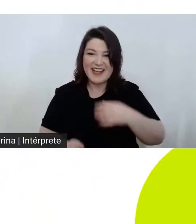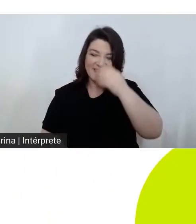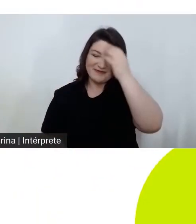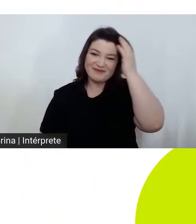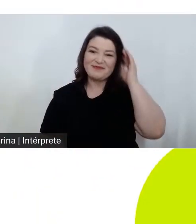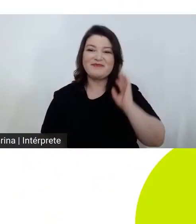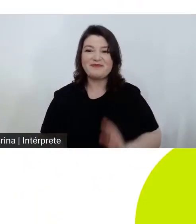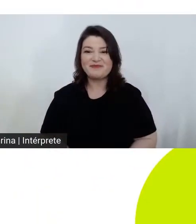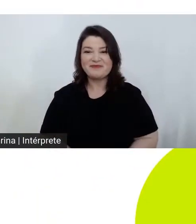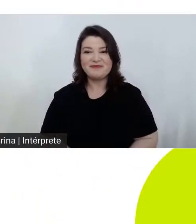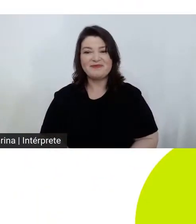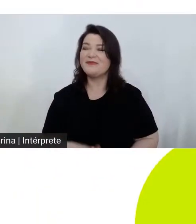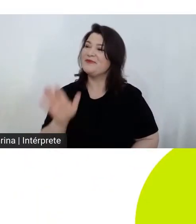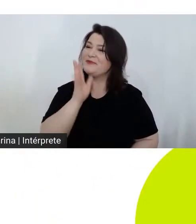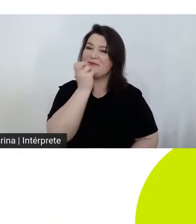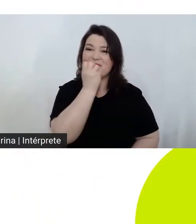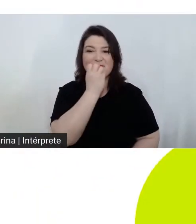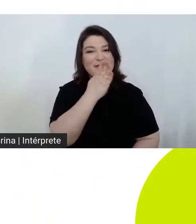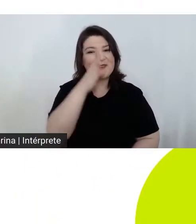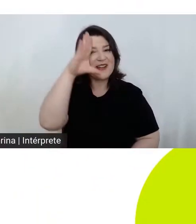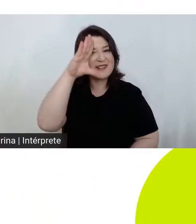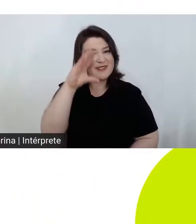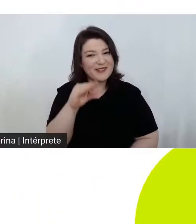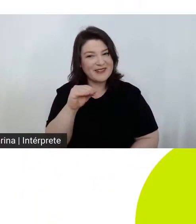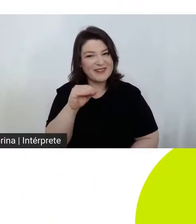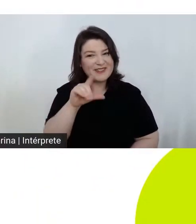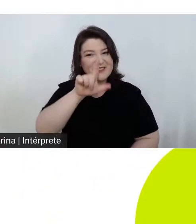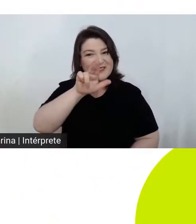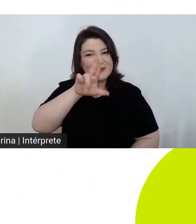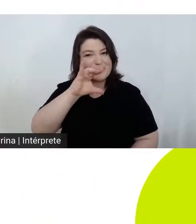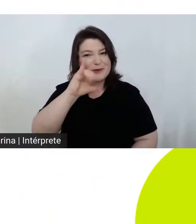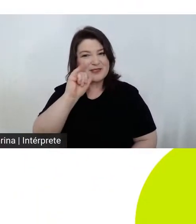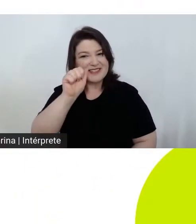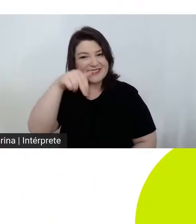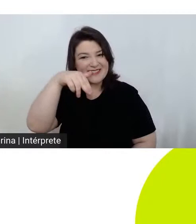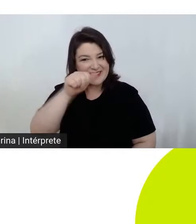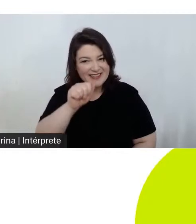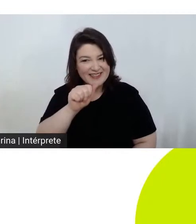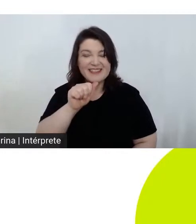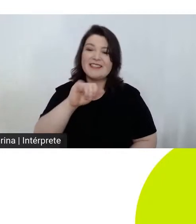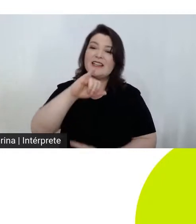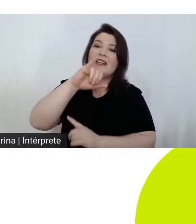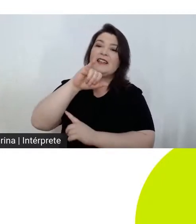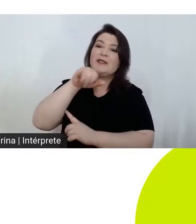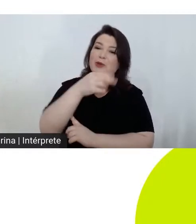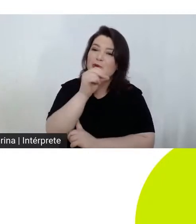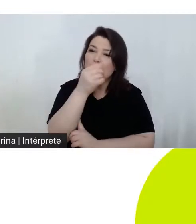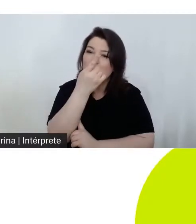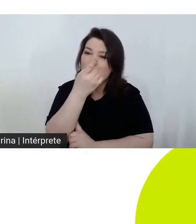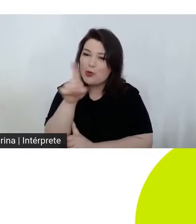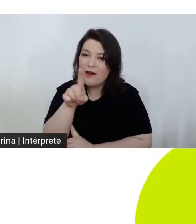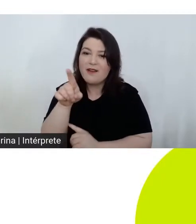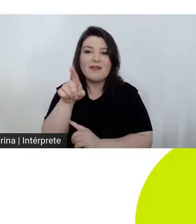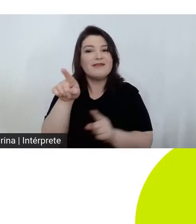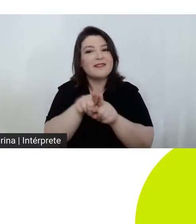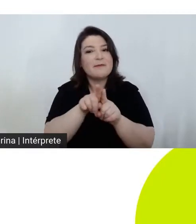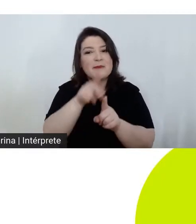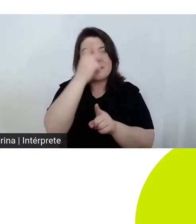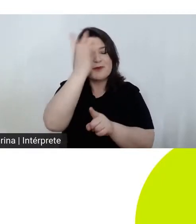Boa noite, Luciana. Boa noite, João. Boa noite a todos que estão aqui presentes.